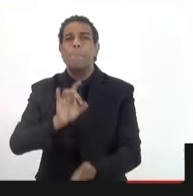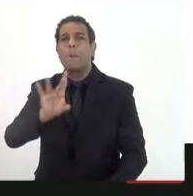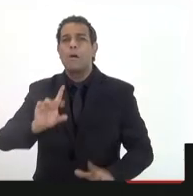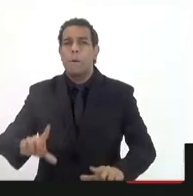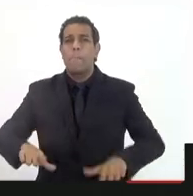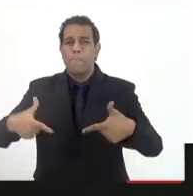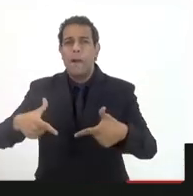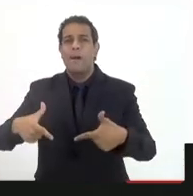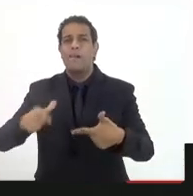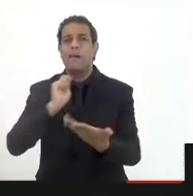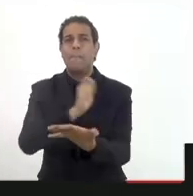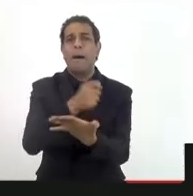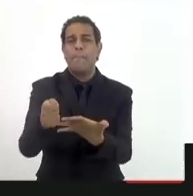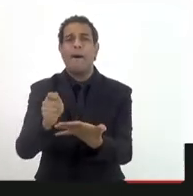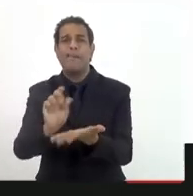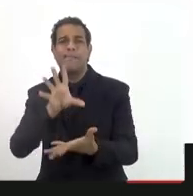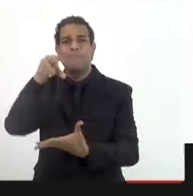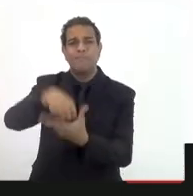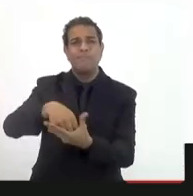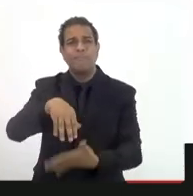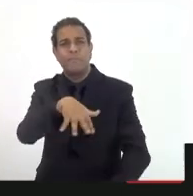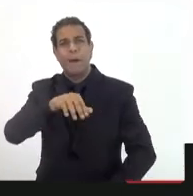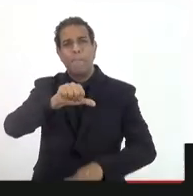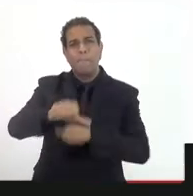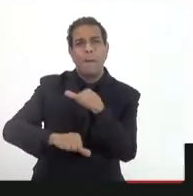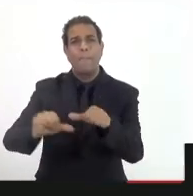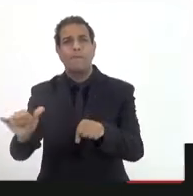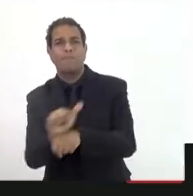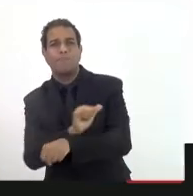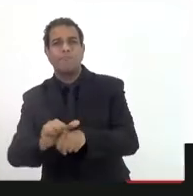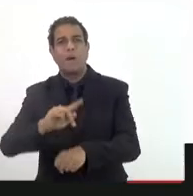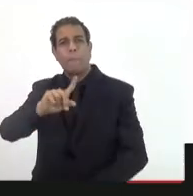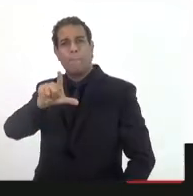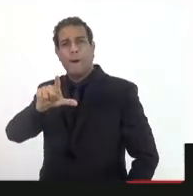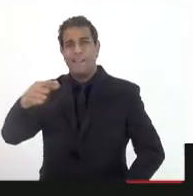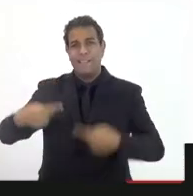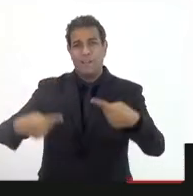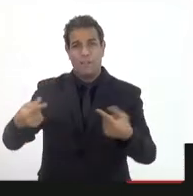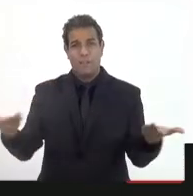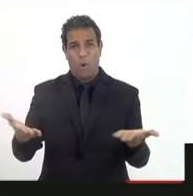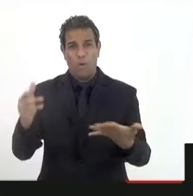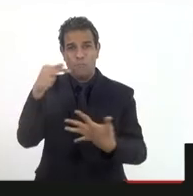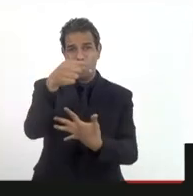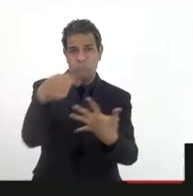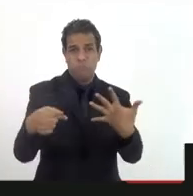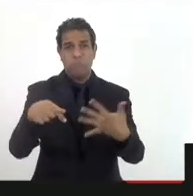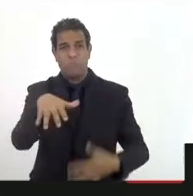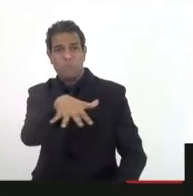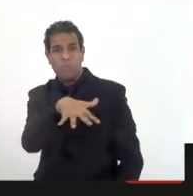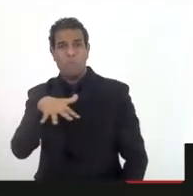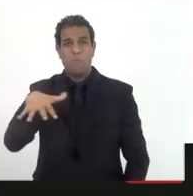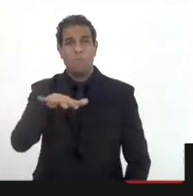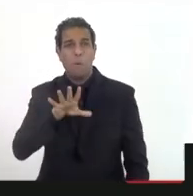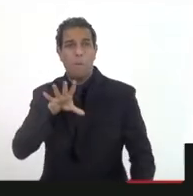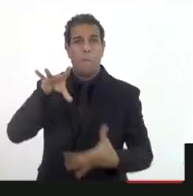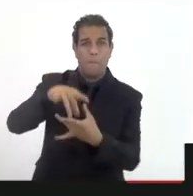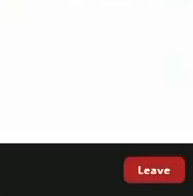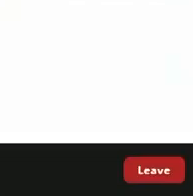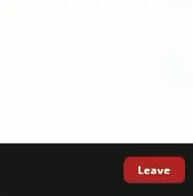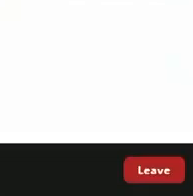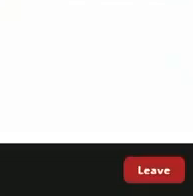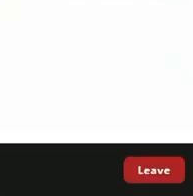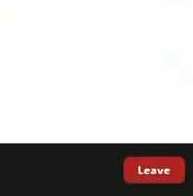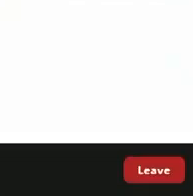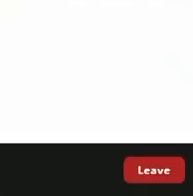investimento e aí teria que fazer algumas mudanças no projeto de lei. E aí a ideia é estar discutindo ele e o presidente vai estar discutindo nas regiões. Bom,